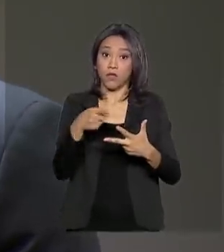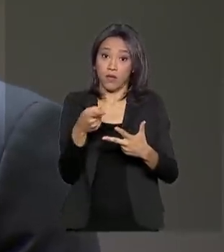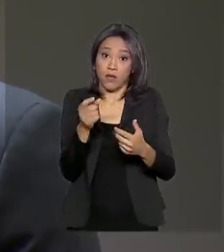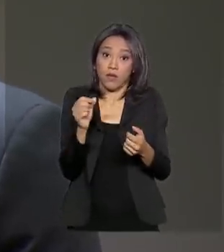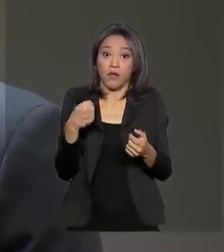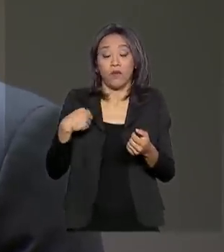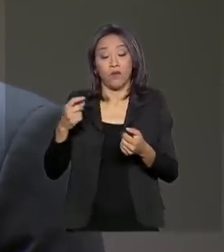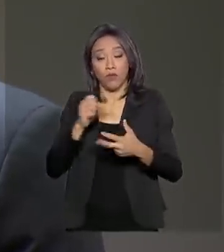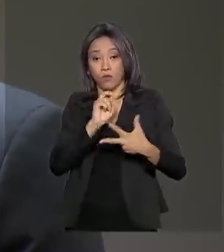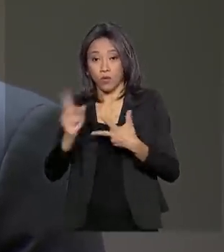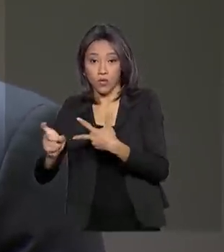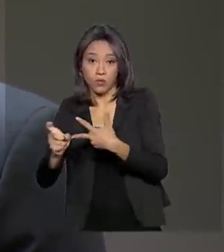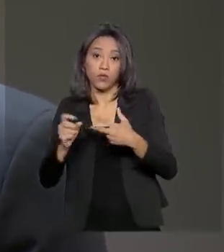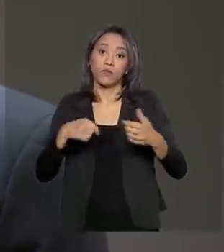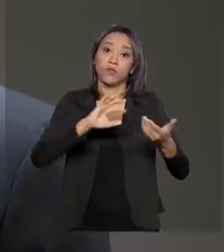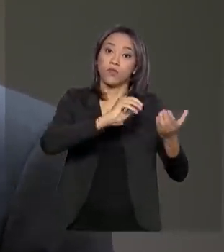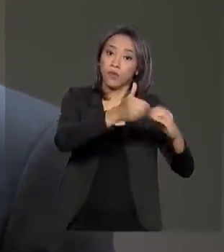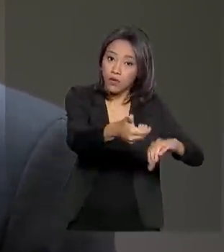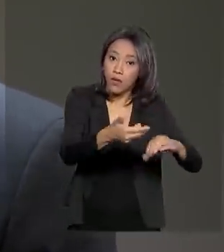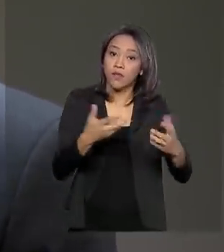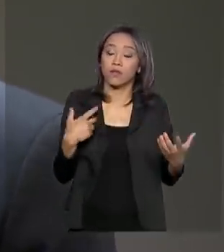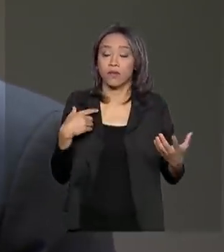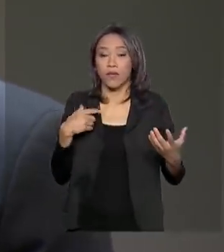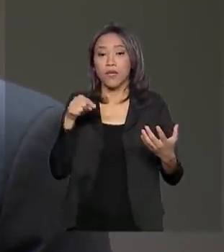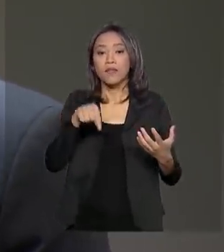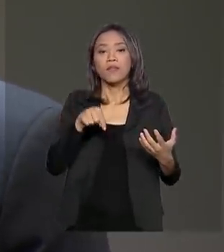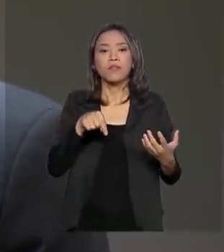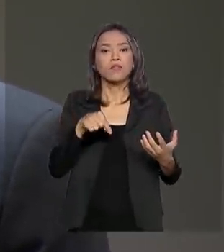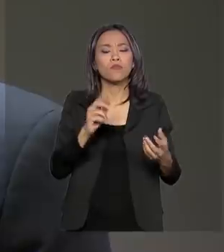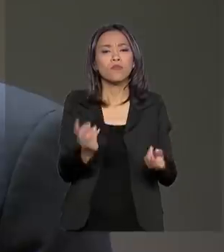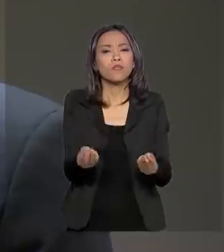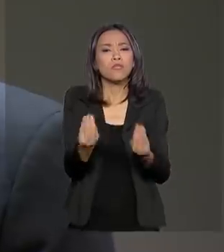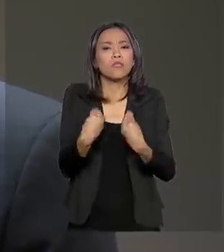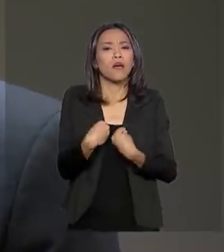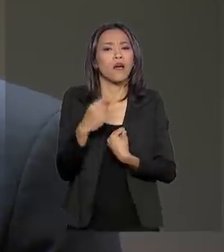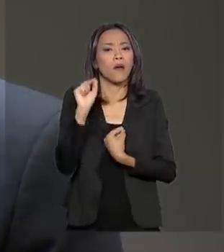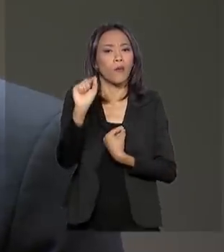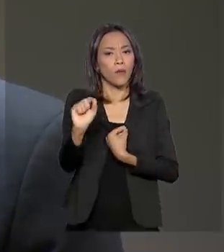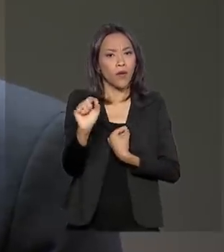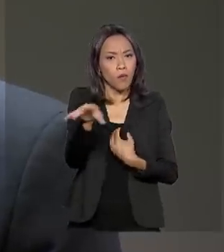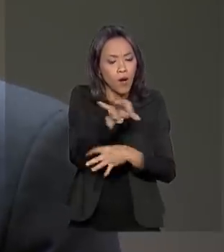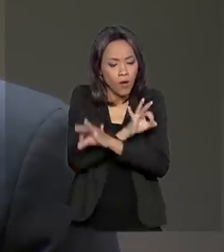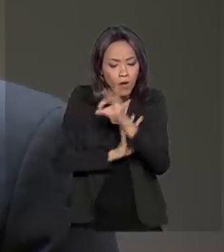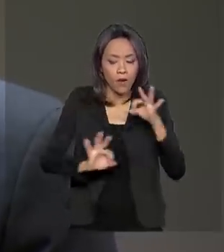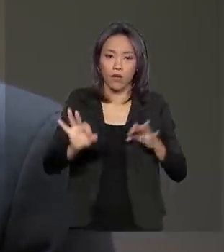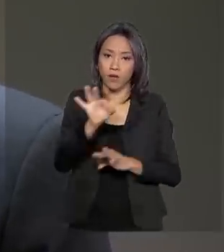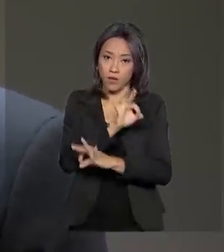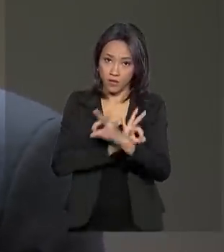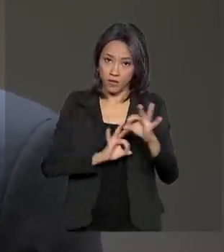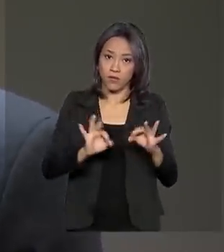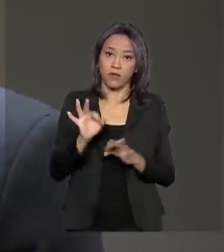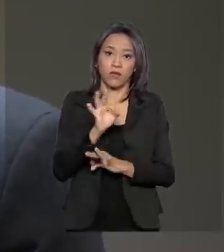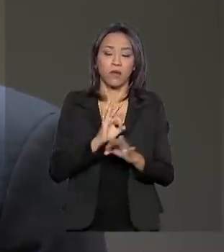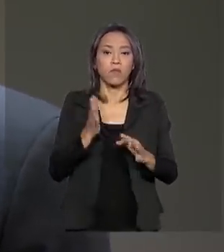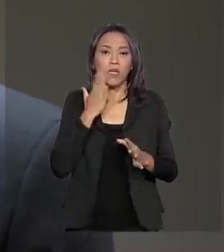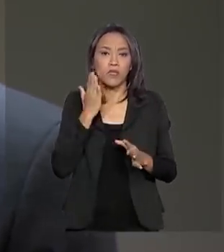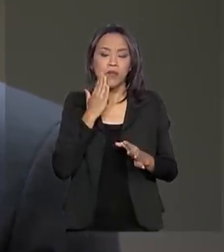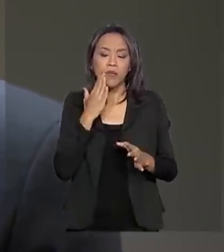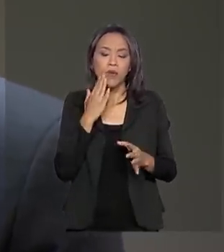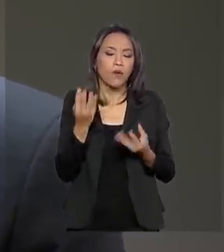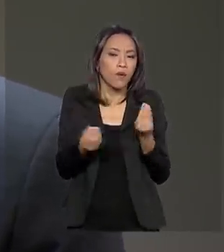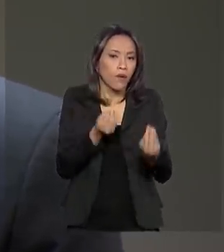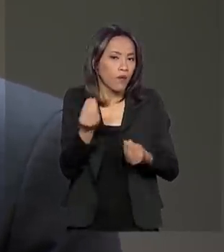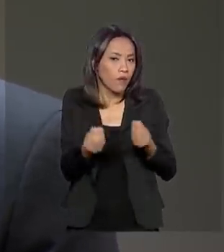com relação ao orçamento impositivo, esses três PLNs trazem exatamente uma organização e um regramento necessário